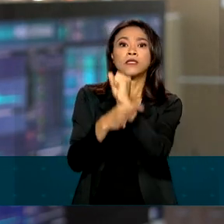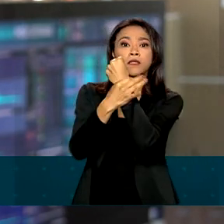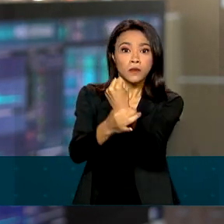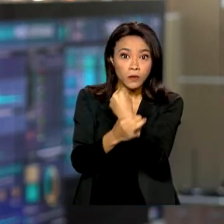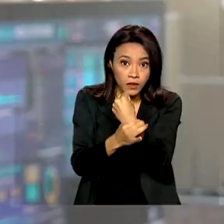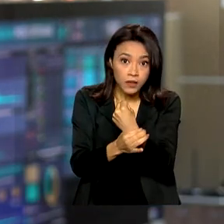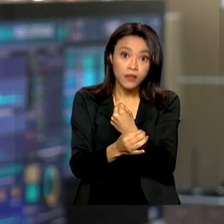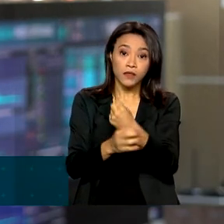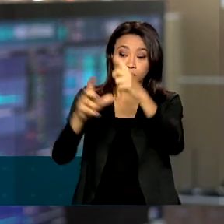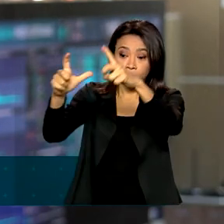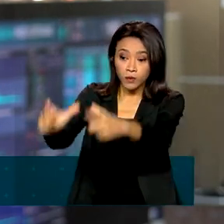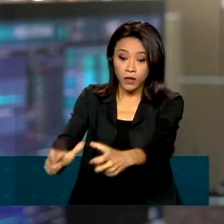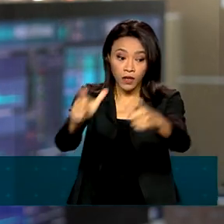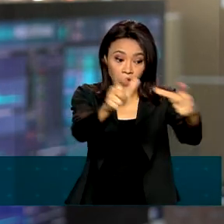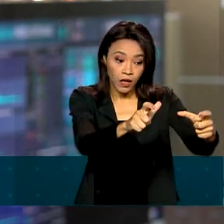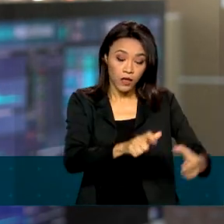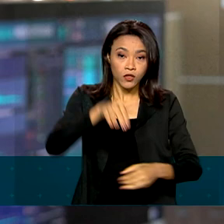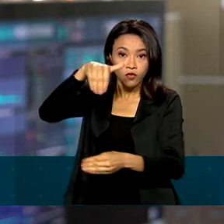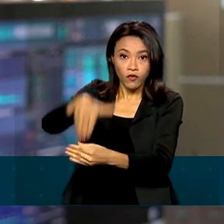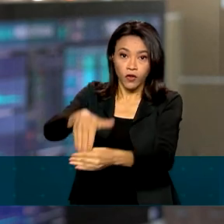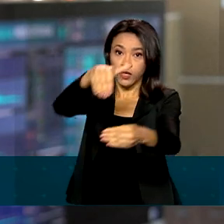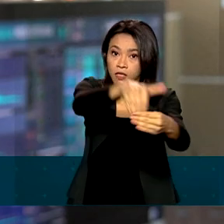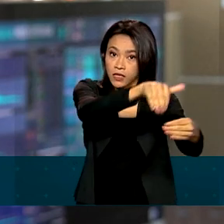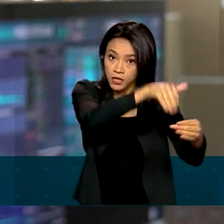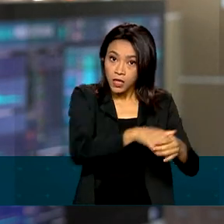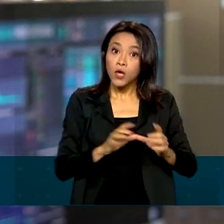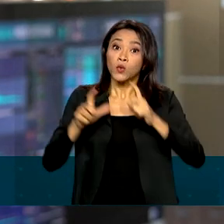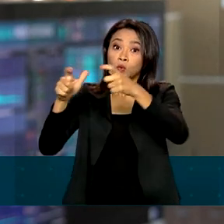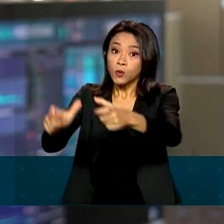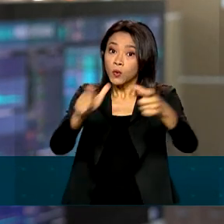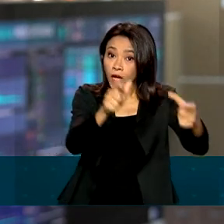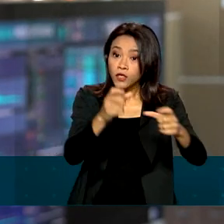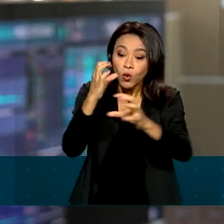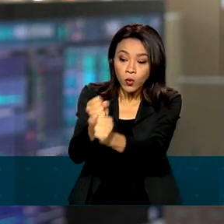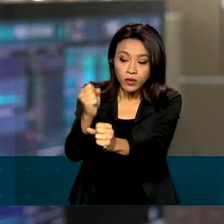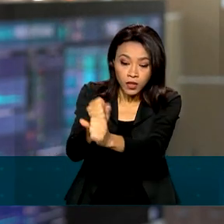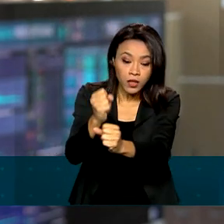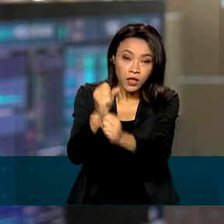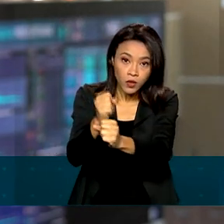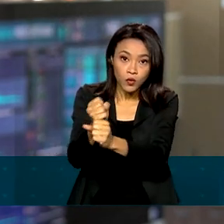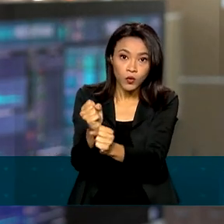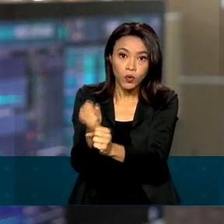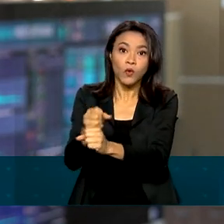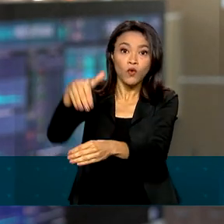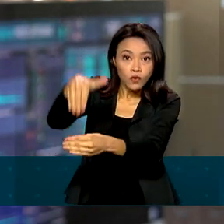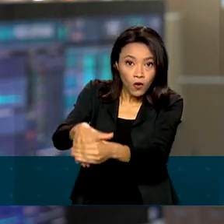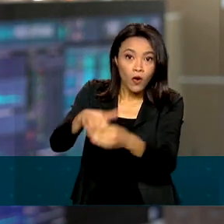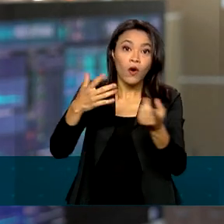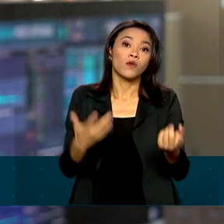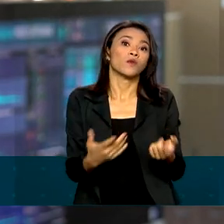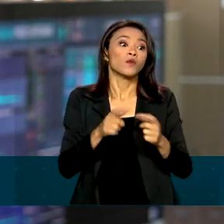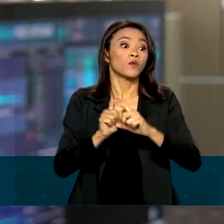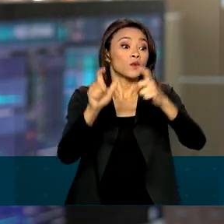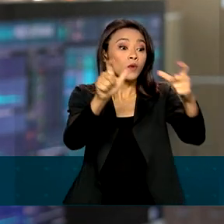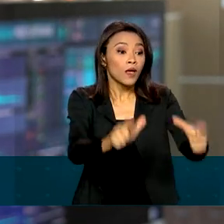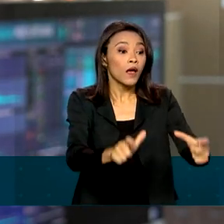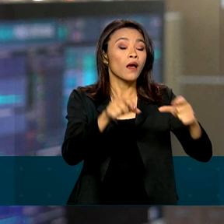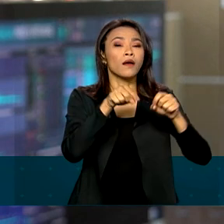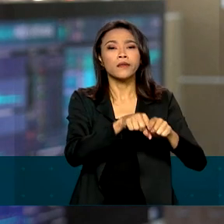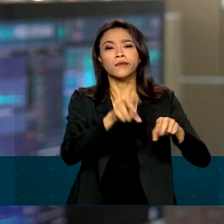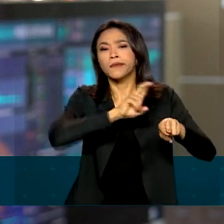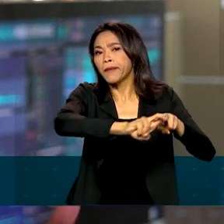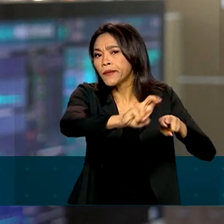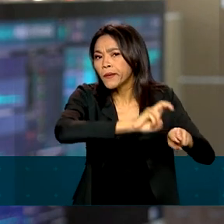interesse operacional, os locais de votação, locais de apuração, as vias públicas, as principais estações de